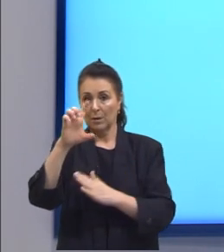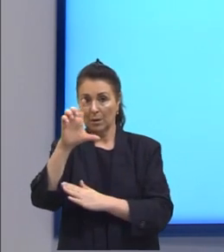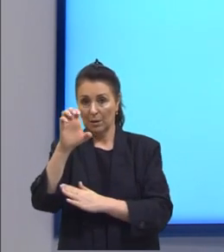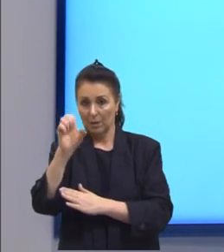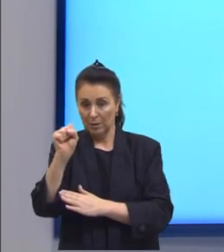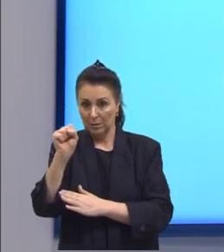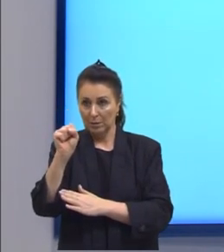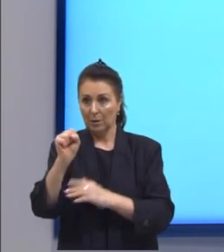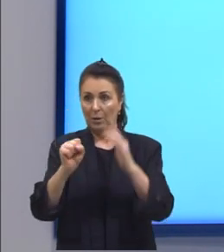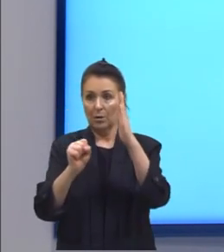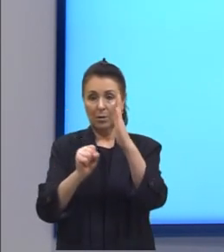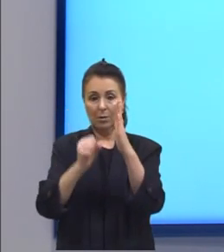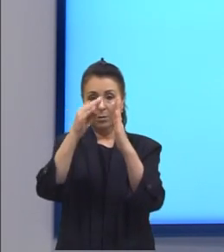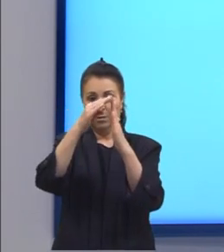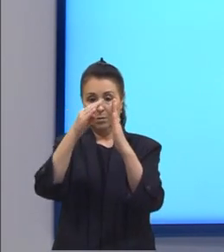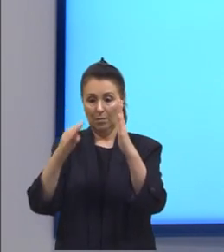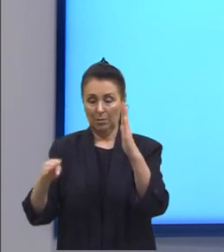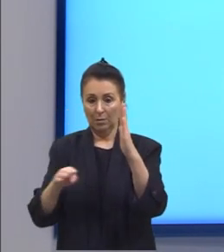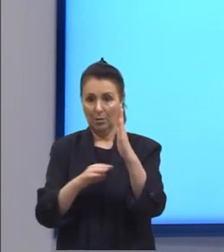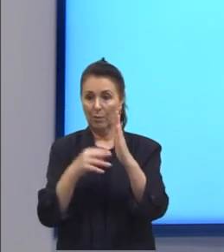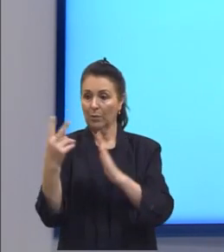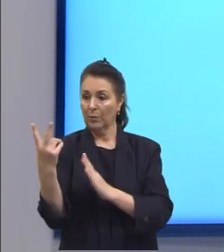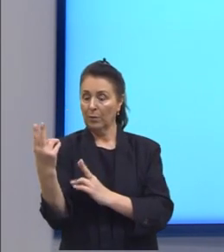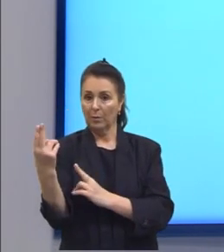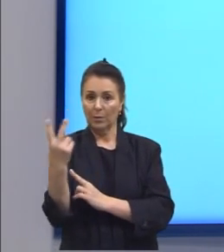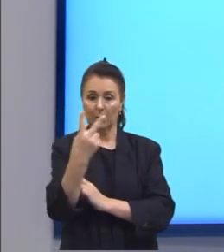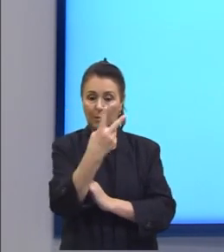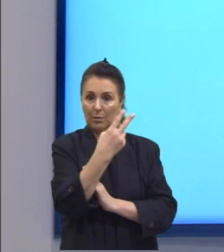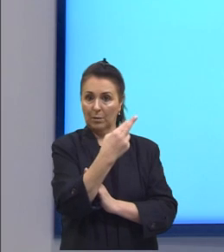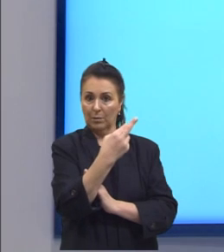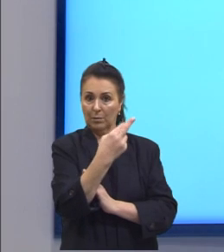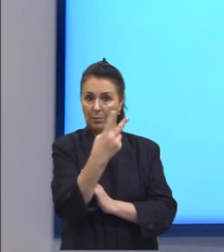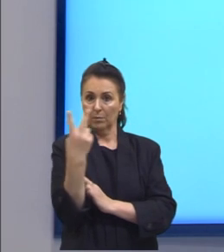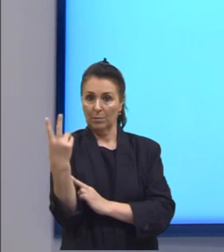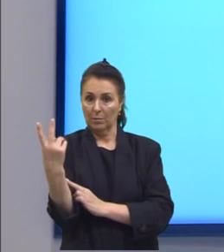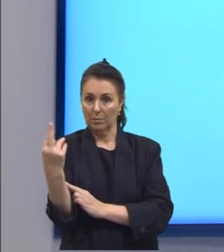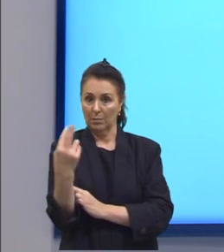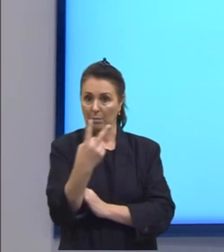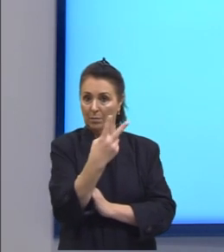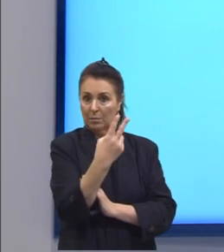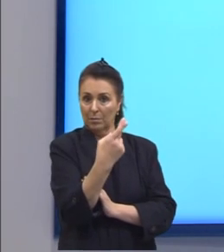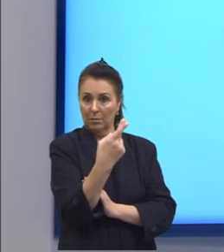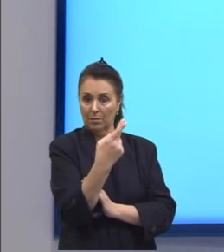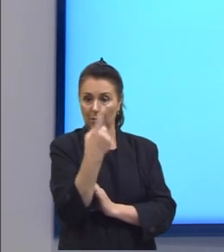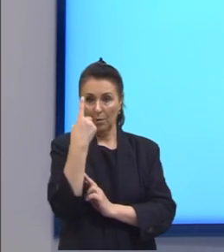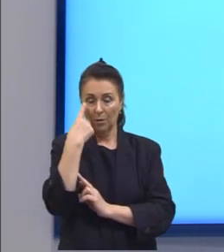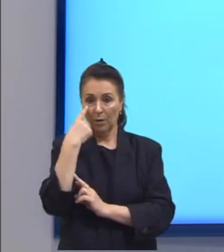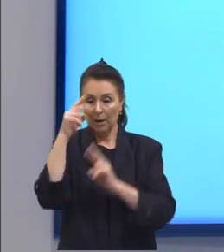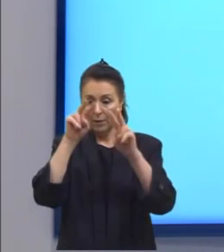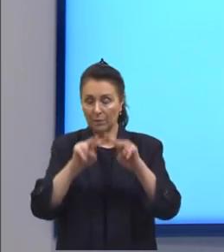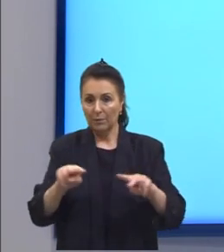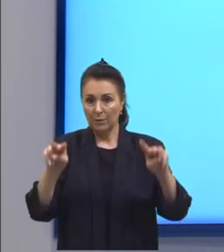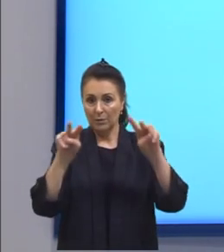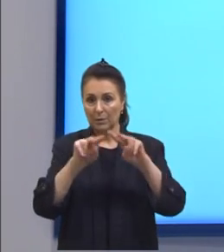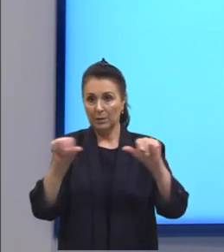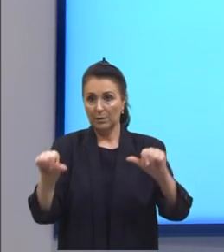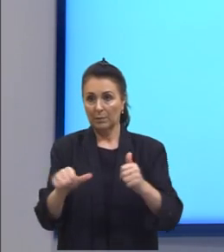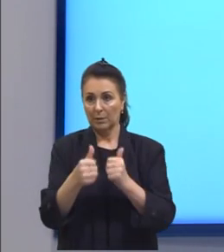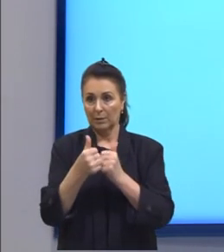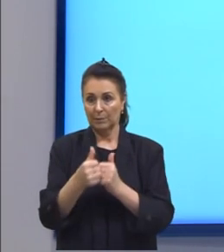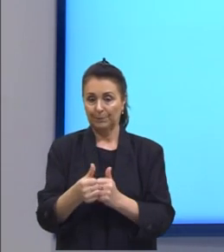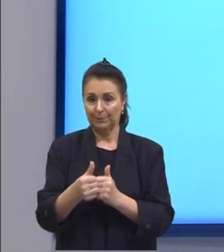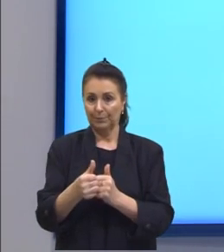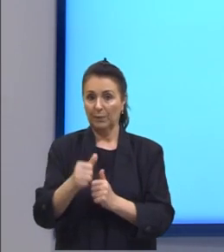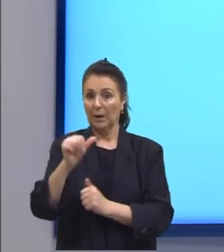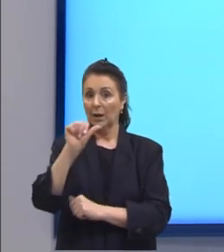lados possui mesma medida né então nós temos aqui para a gente visualizar melhor dois lados de